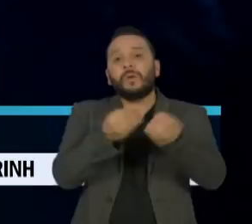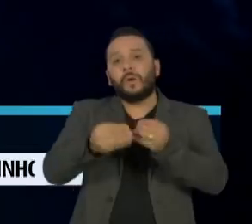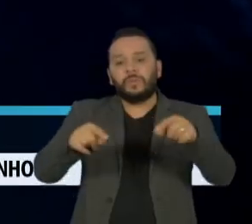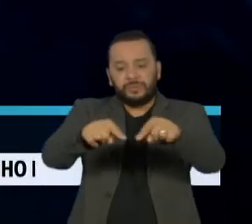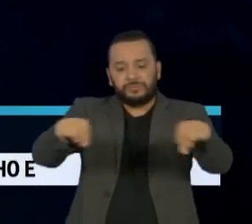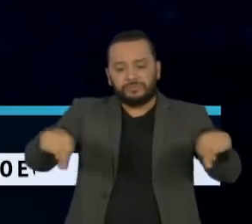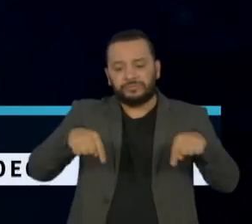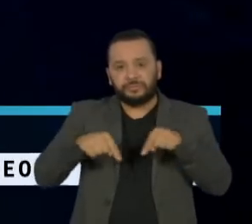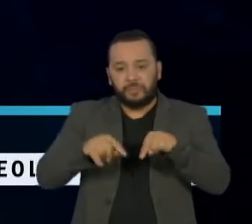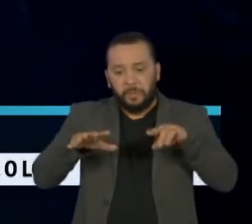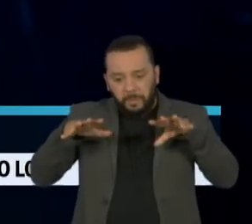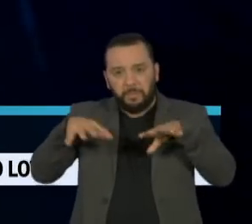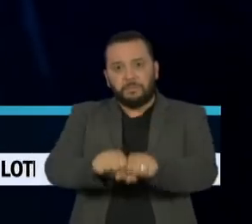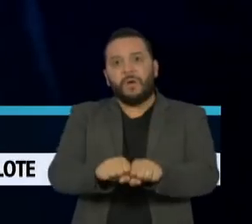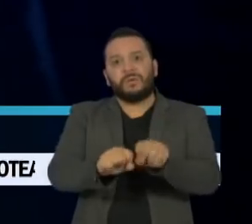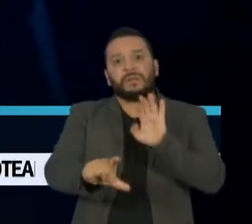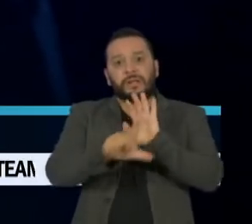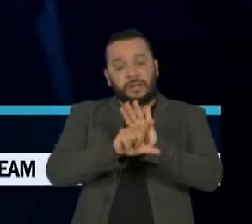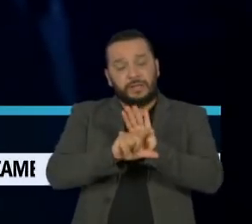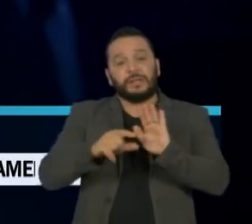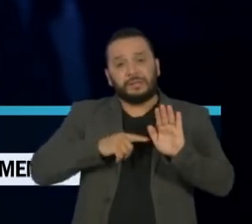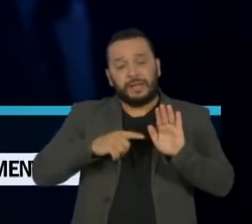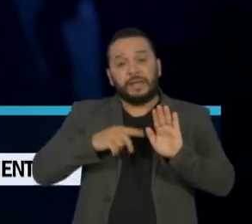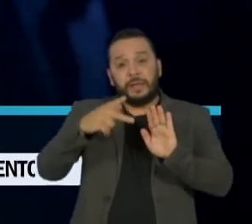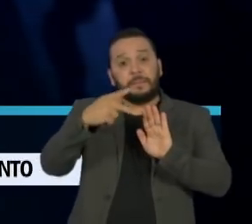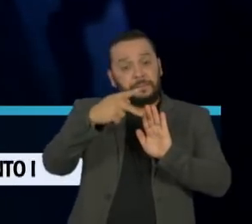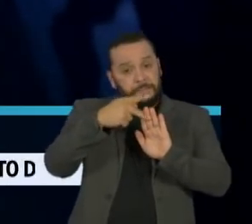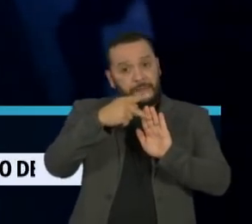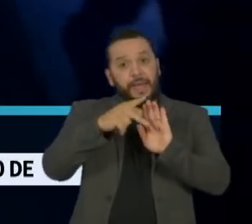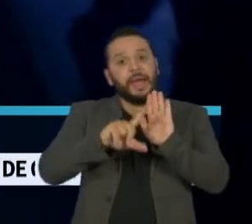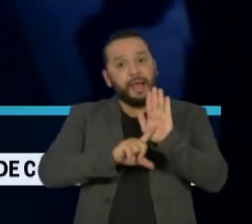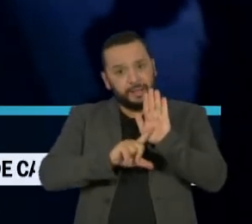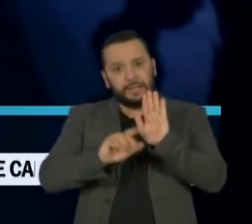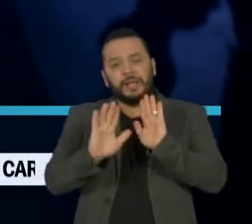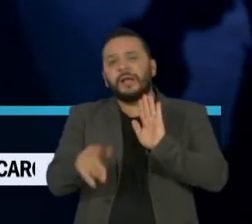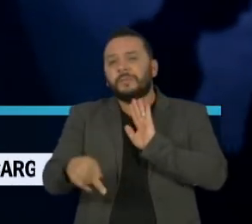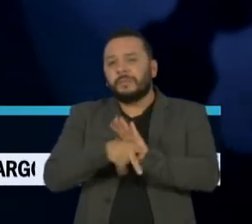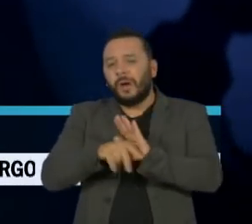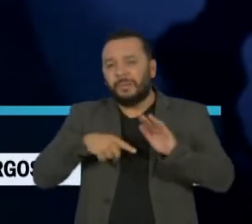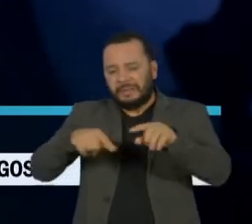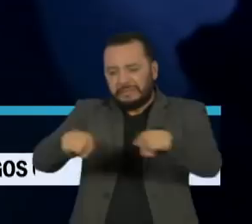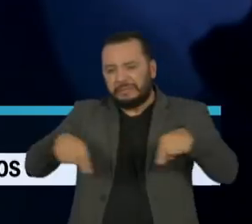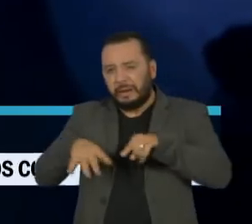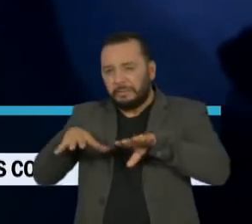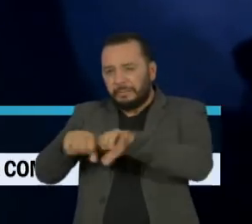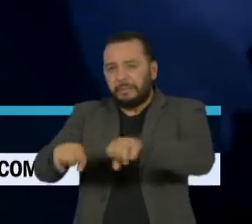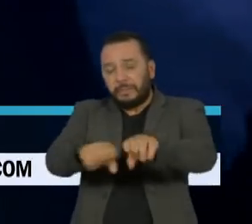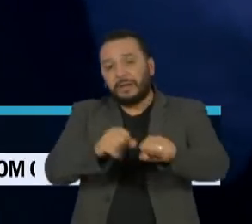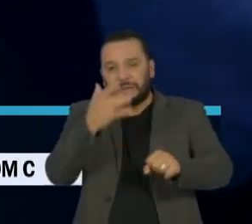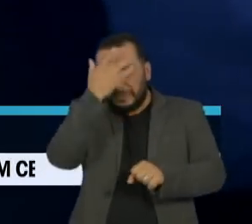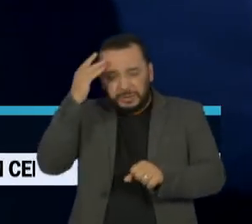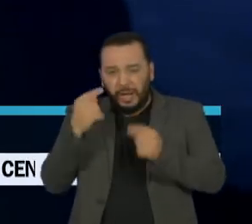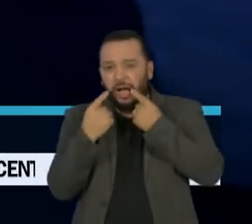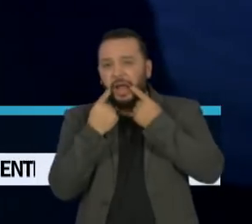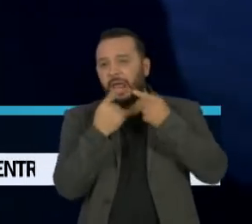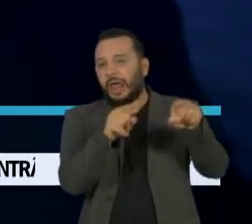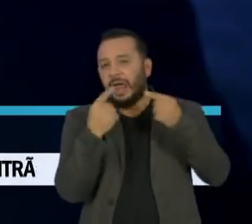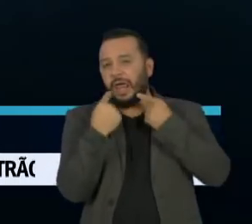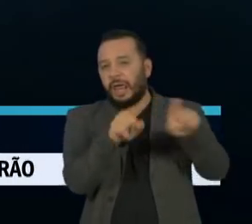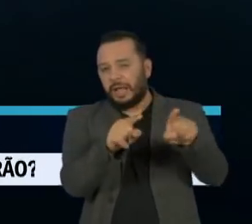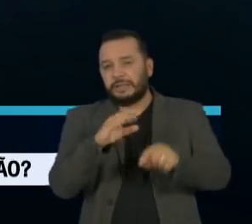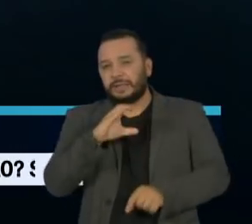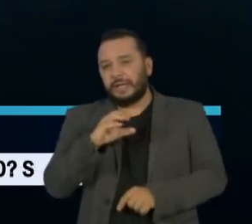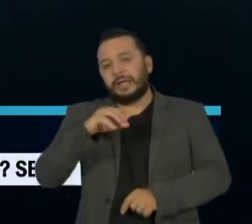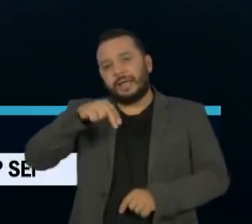fundiária. Conhecido como PL da grelagem, o texto vem recebendo críticas da CNBB, artistas e comunidade internacional.